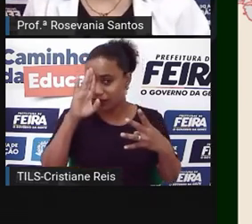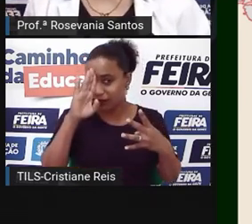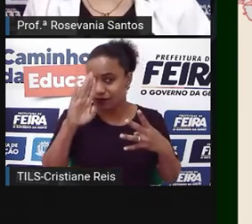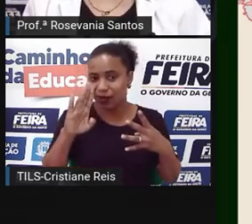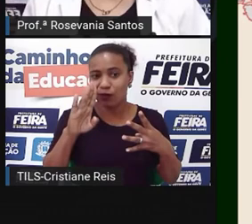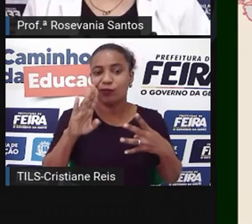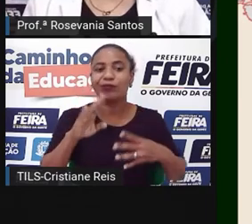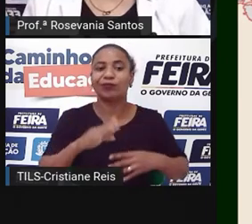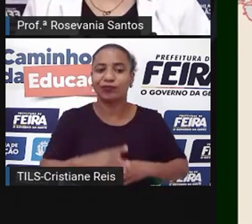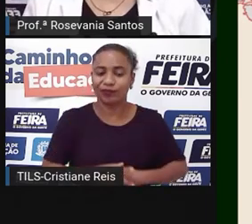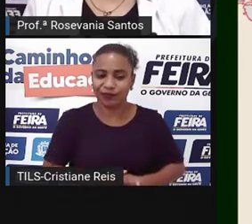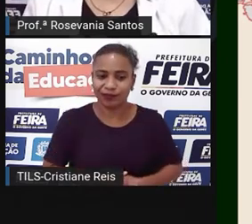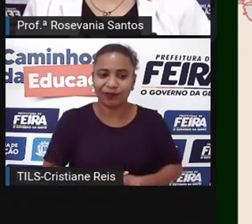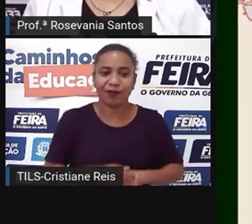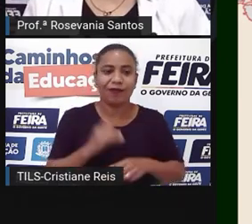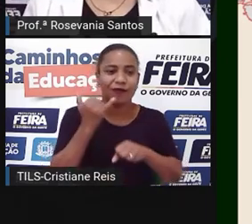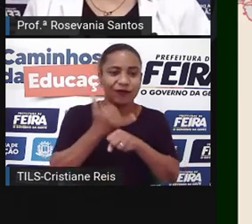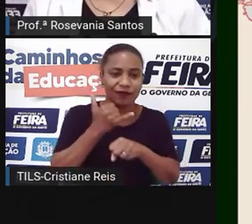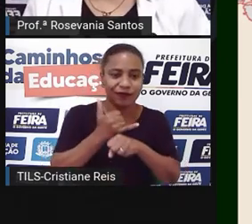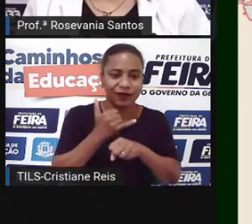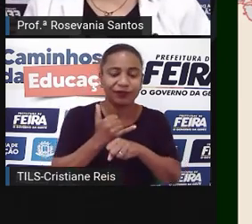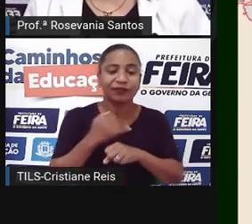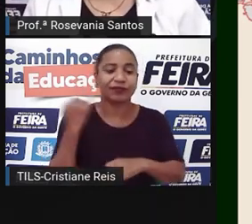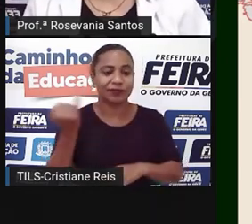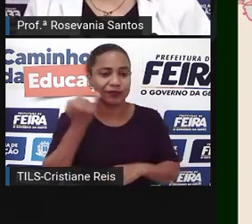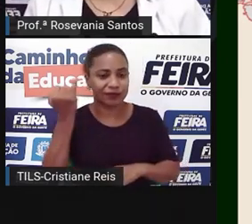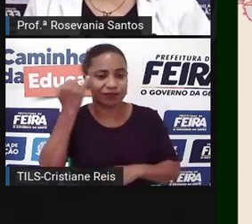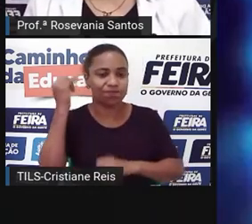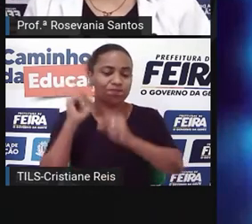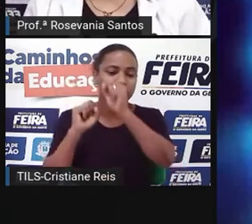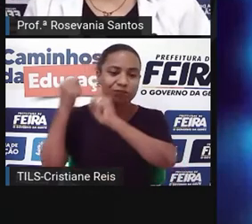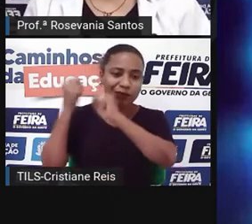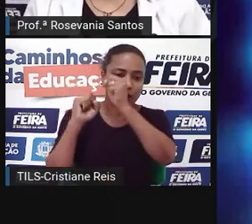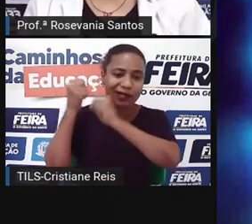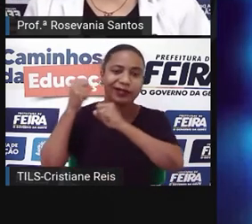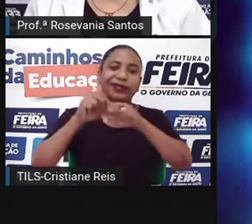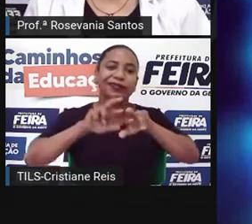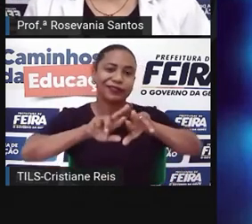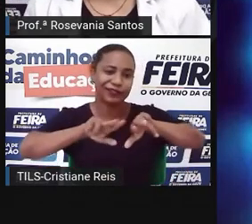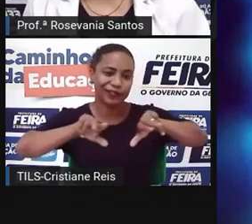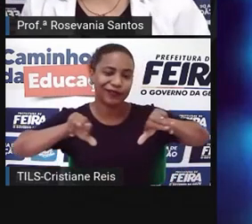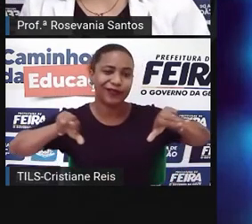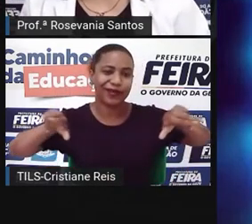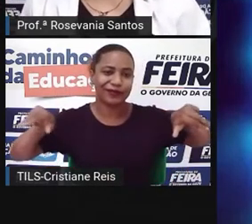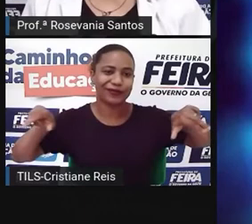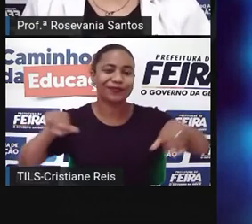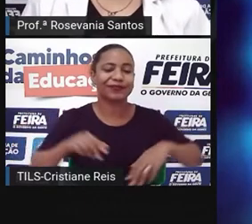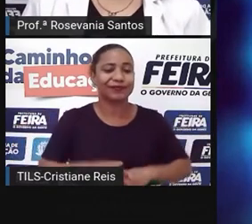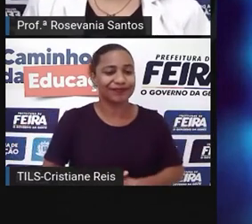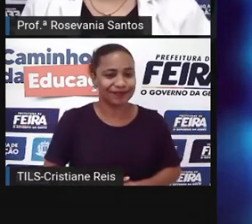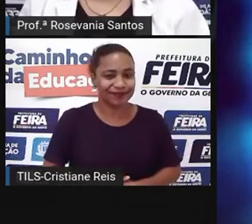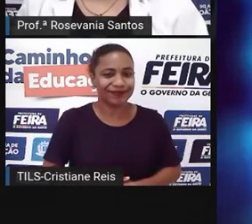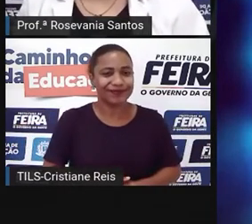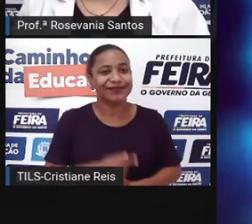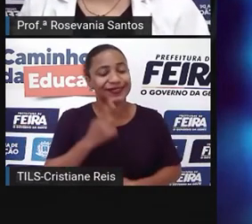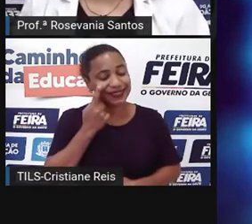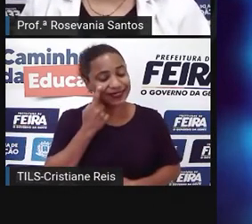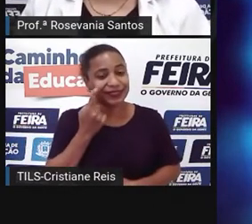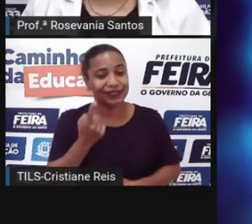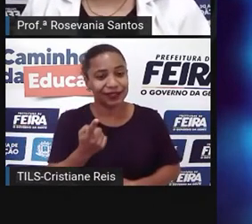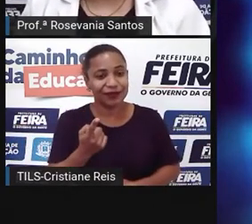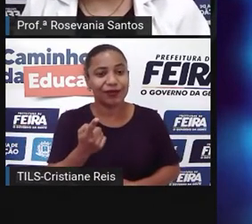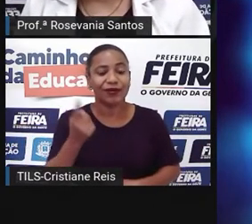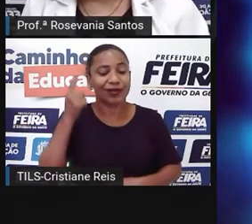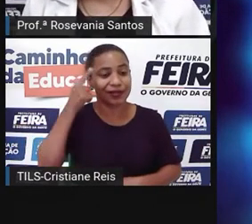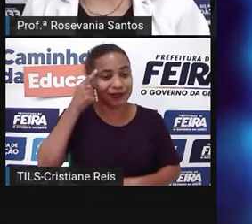importante para a fabricação, né? De máquinas, de tudo, praticamente, que usa o ferro. Então, né? Chegou a nossa hora